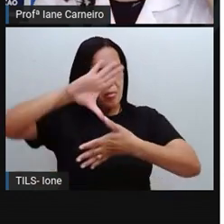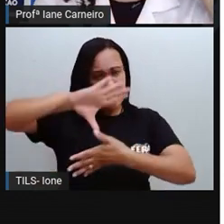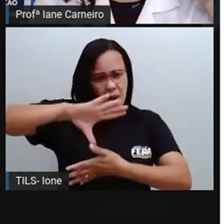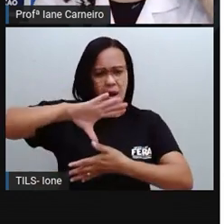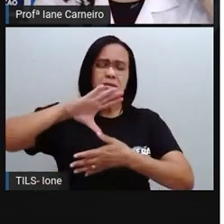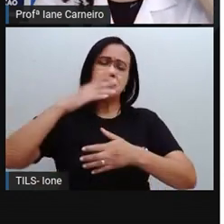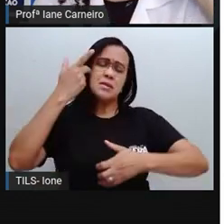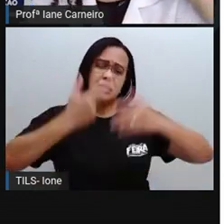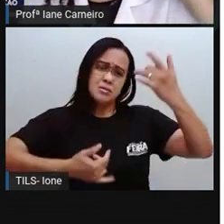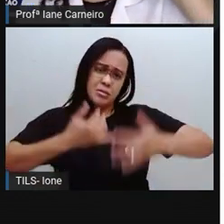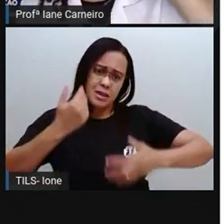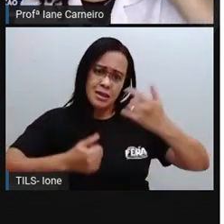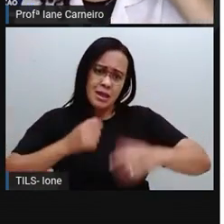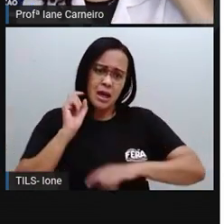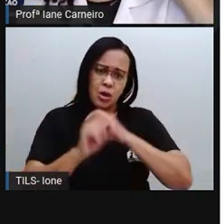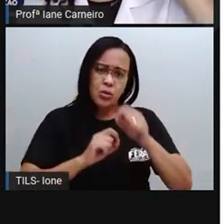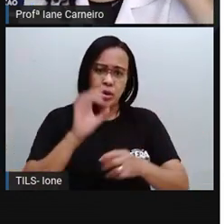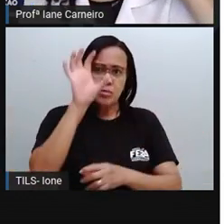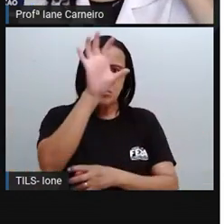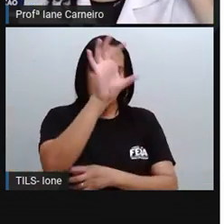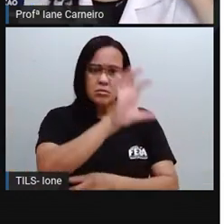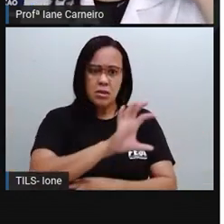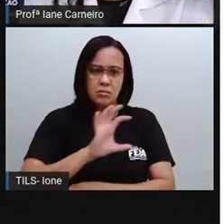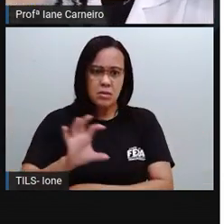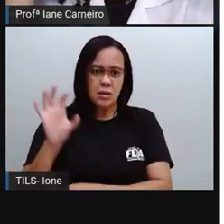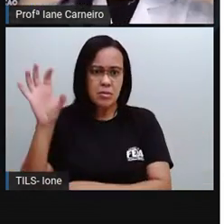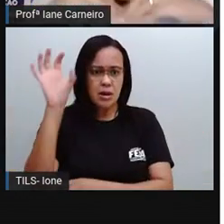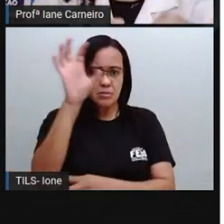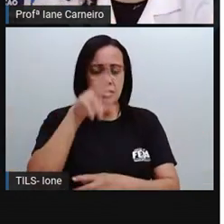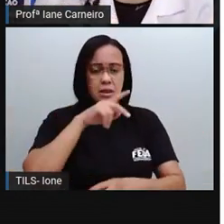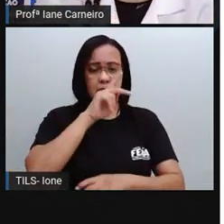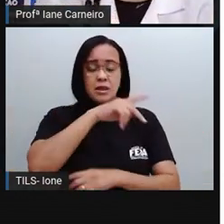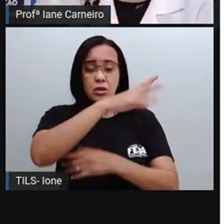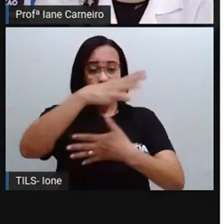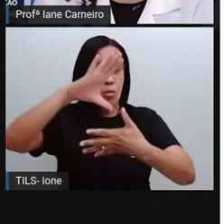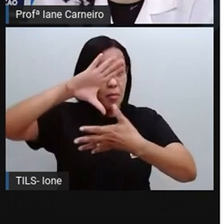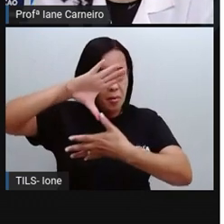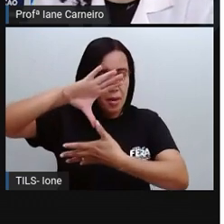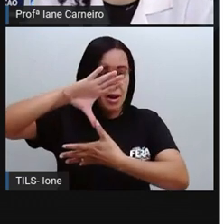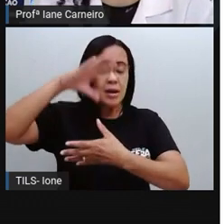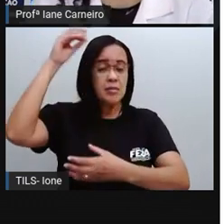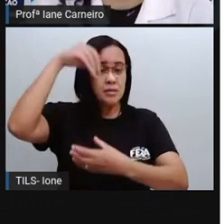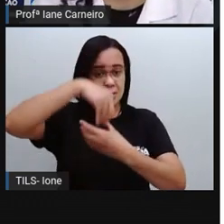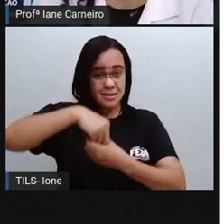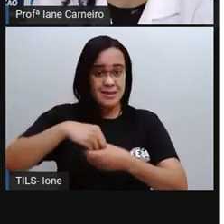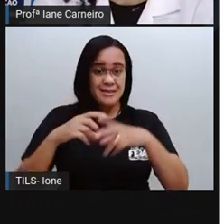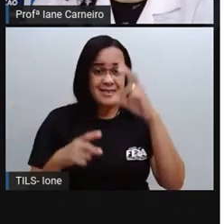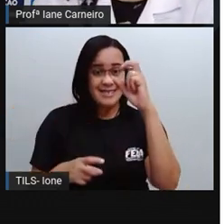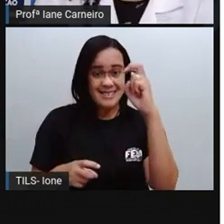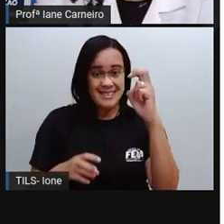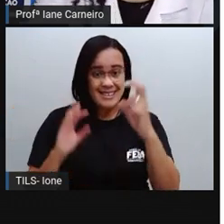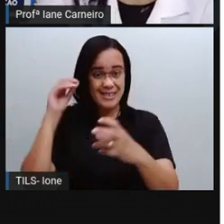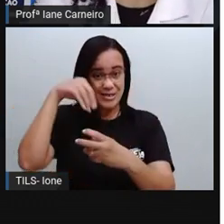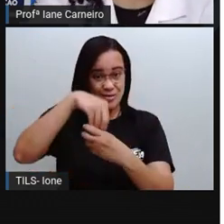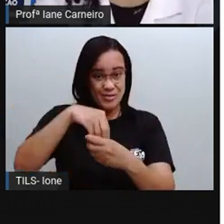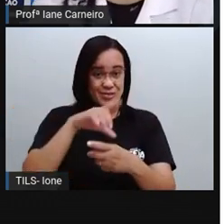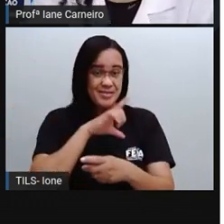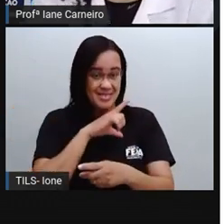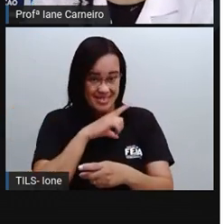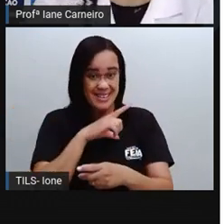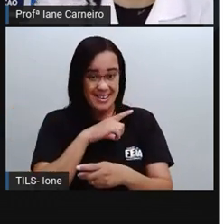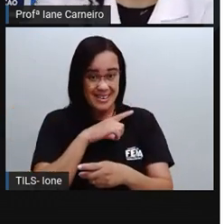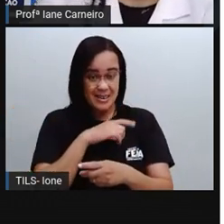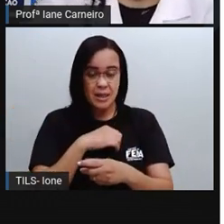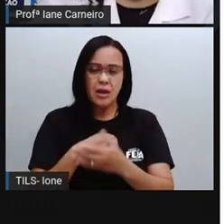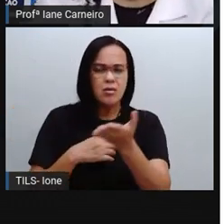país tem quantas regiões, ó? Cinco. E a nossa região, a região em que nós moramos, vocês sabem qual é nome